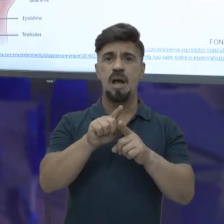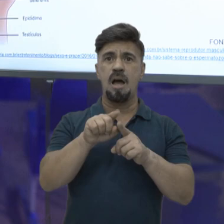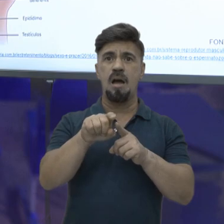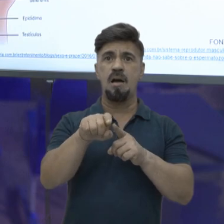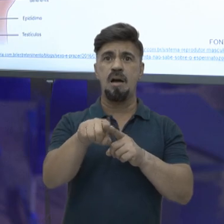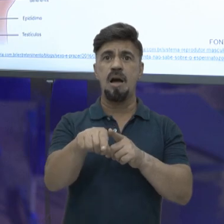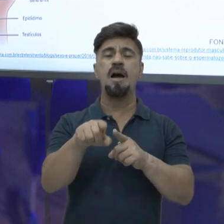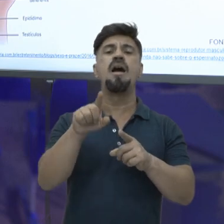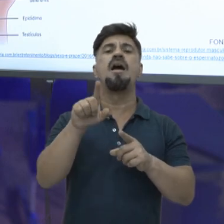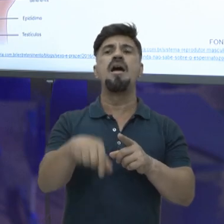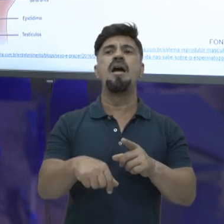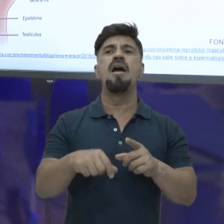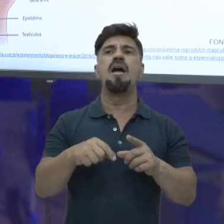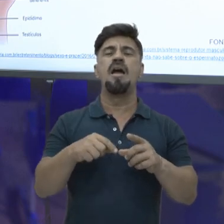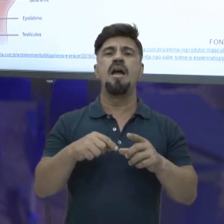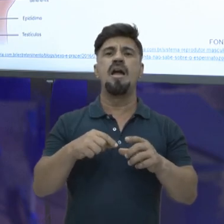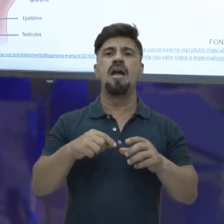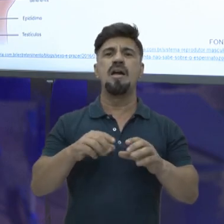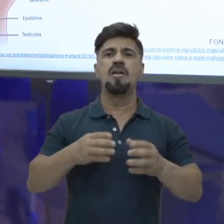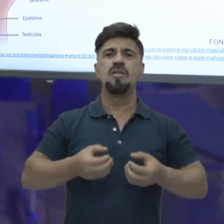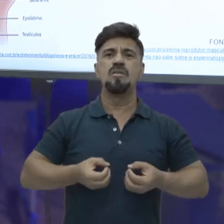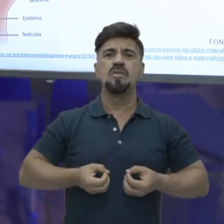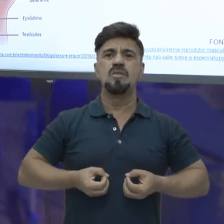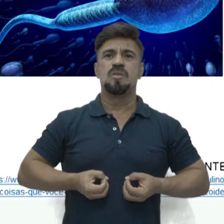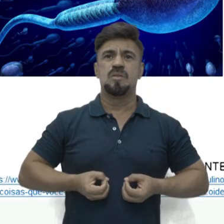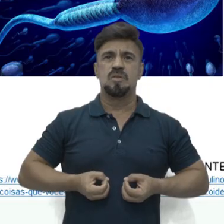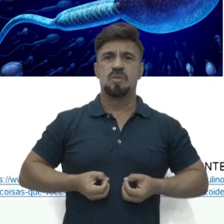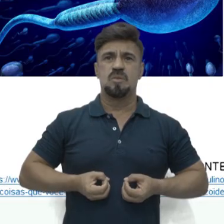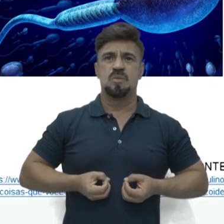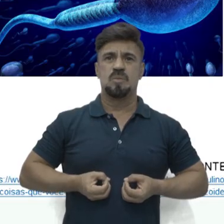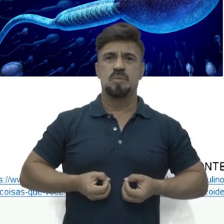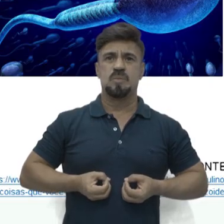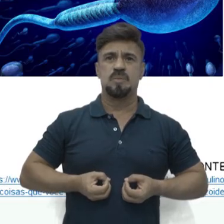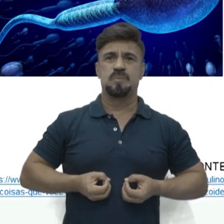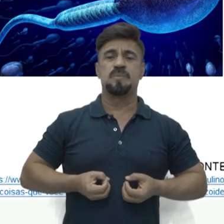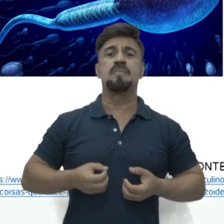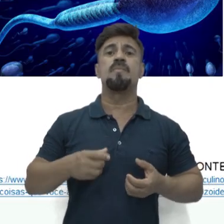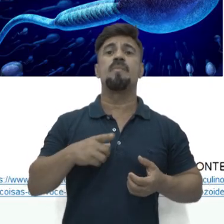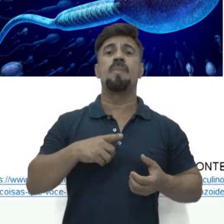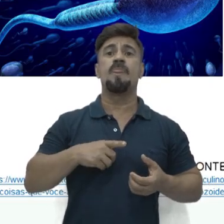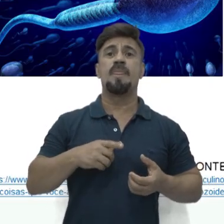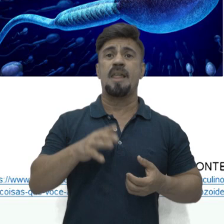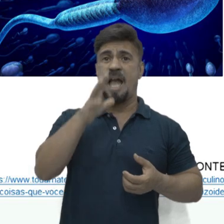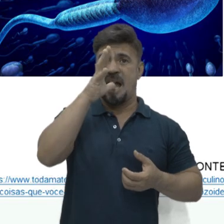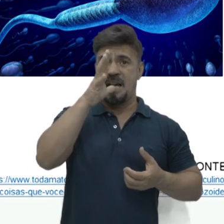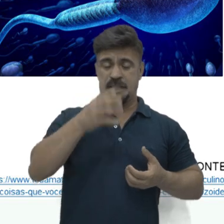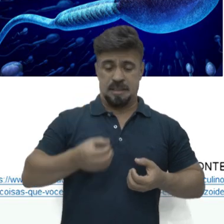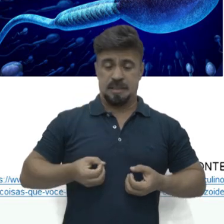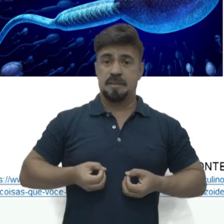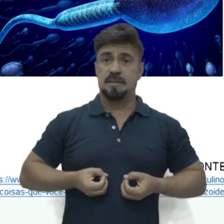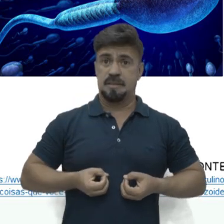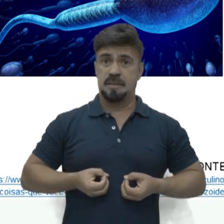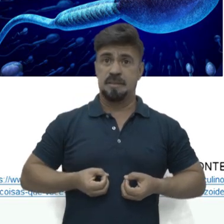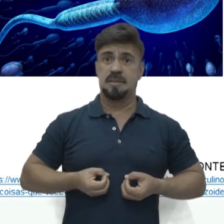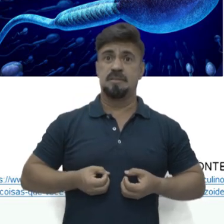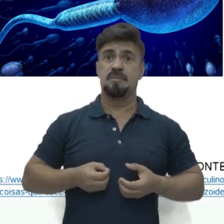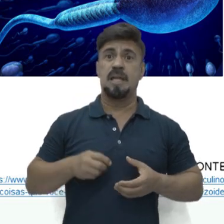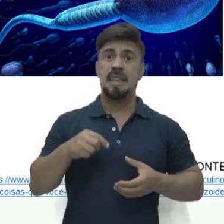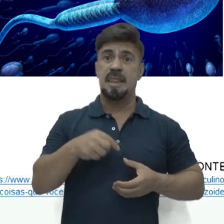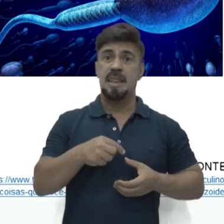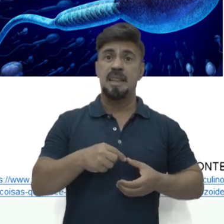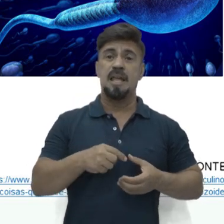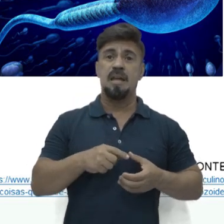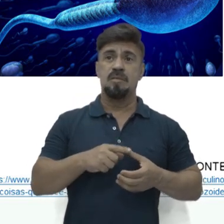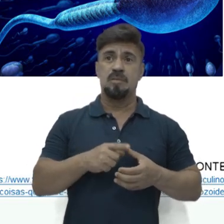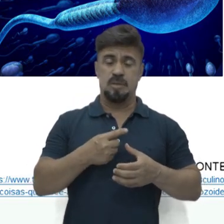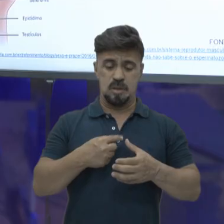ele é uma célula produzida nessa região daqui que é o testículo. O testículo, então, produz o espermatozoide, faz com que ele suba